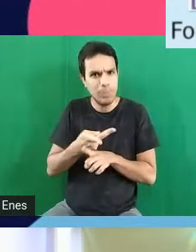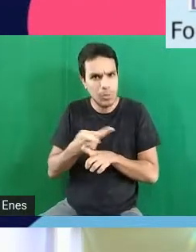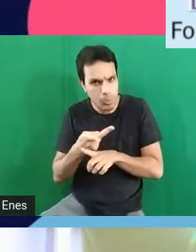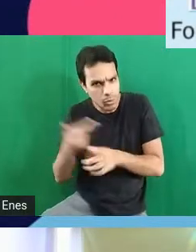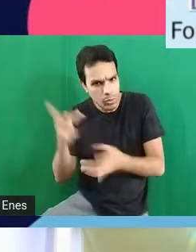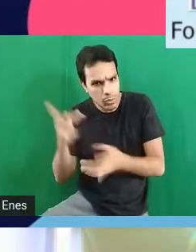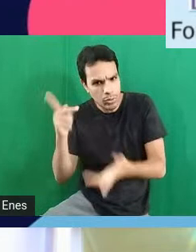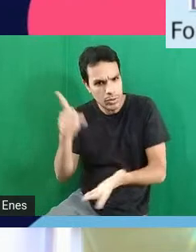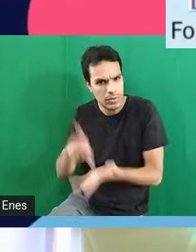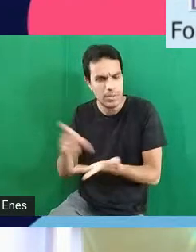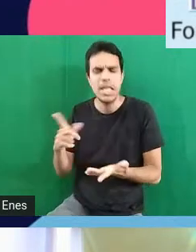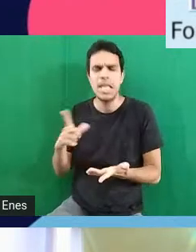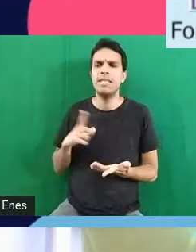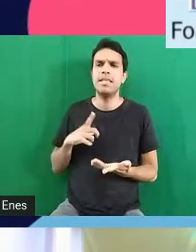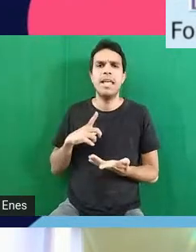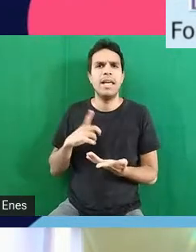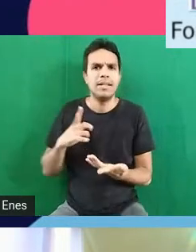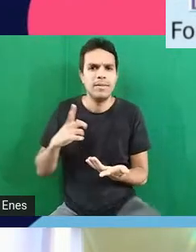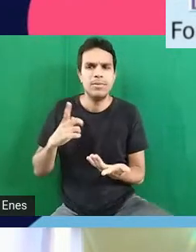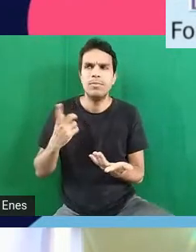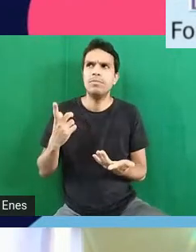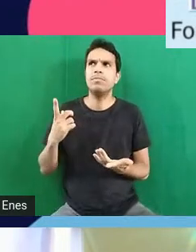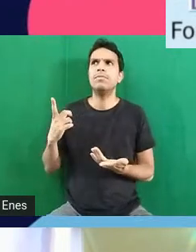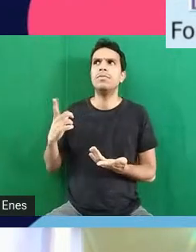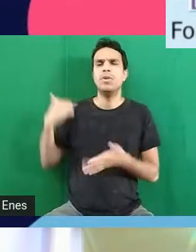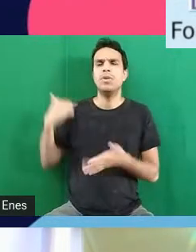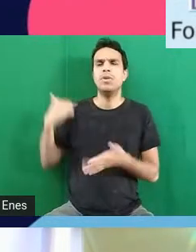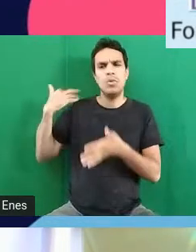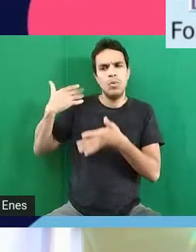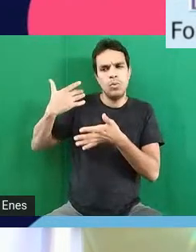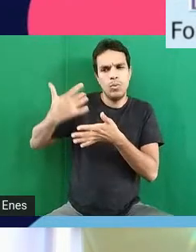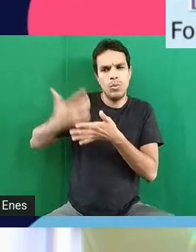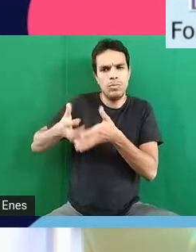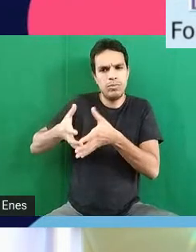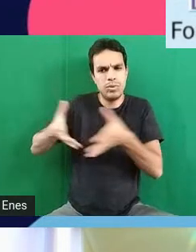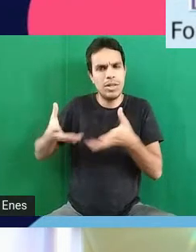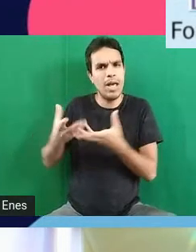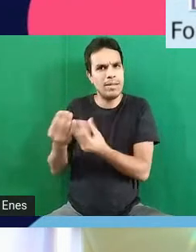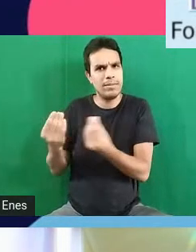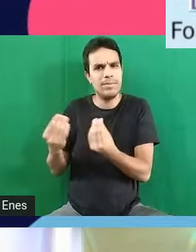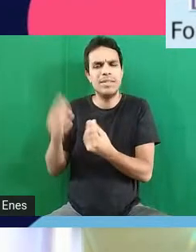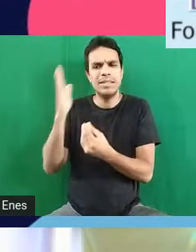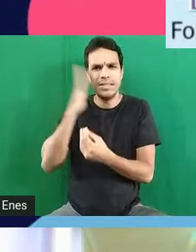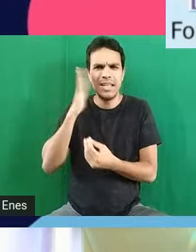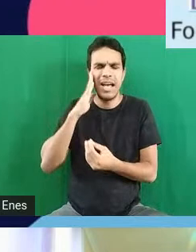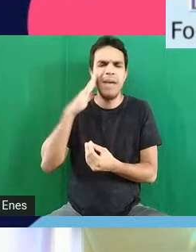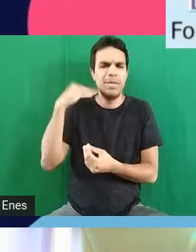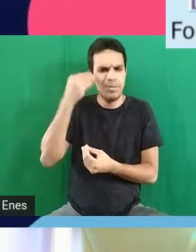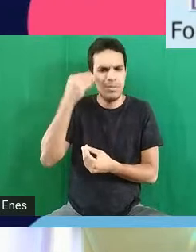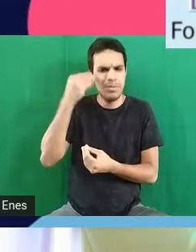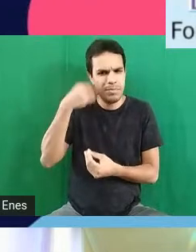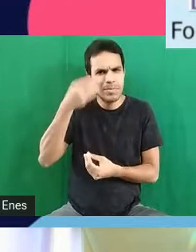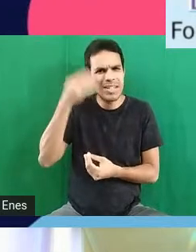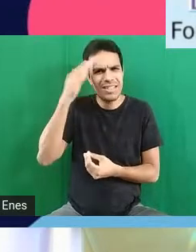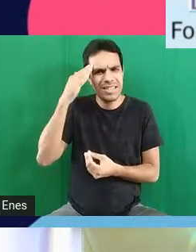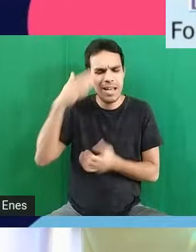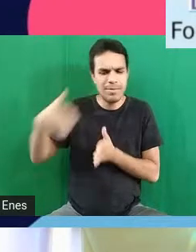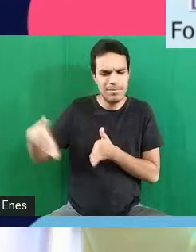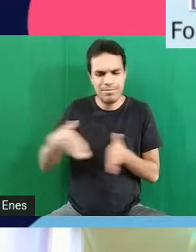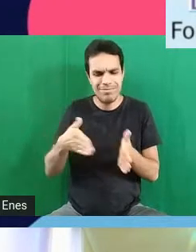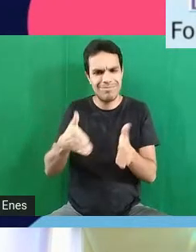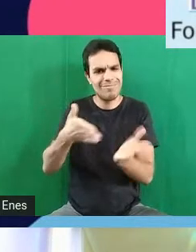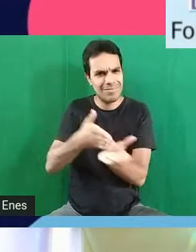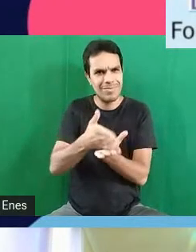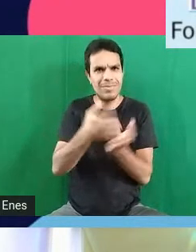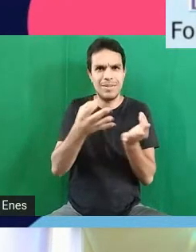já tem bastante um acervo bastante amplo e sabe o que tá fazendo pelo menos tá indo no caminho certo ou sabe o que